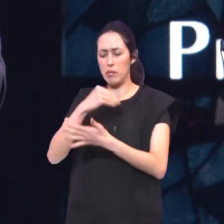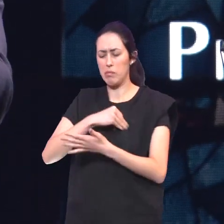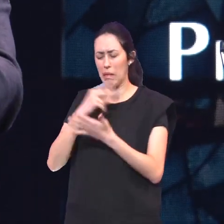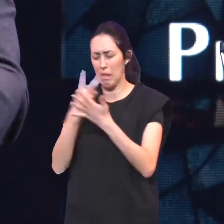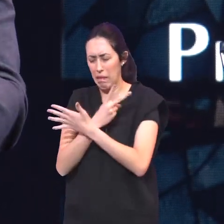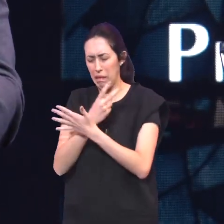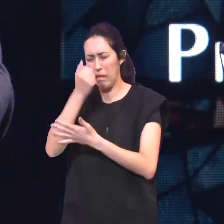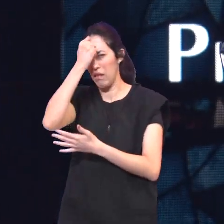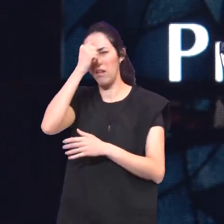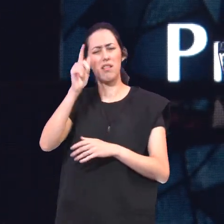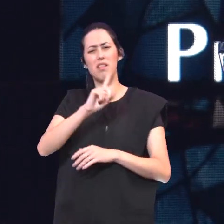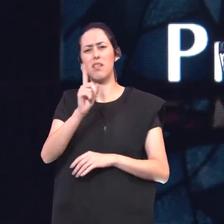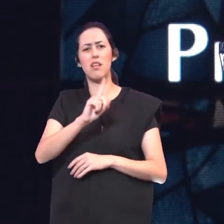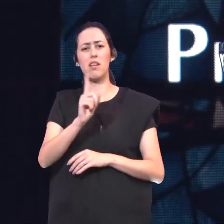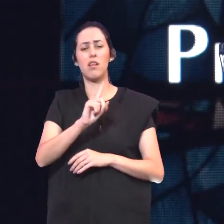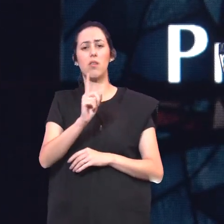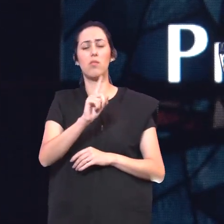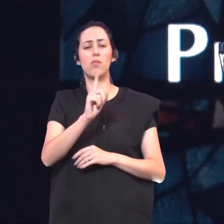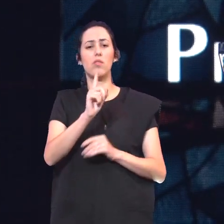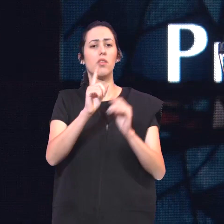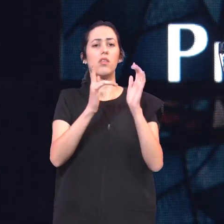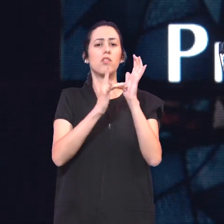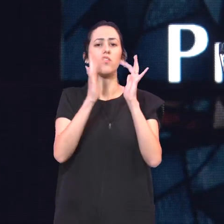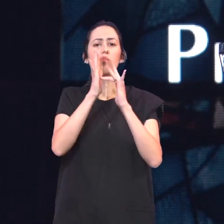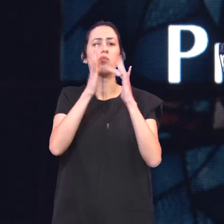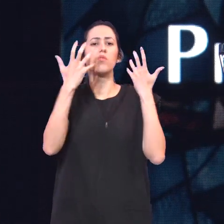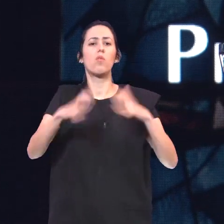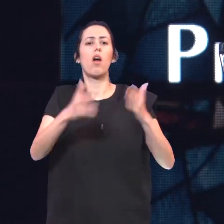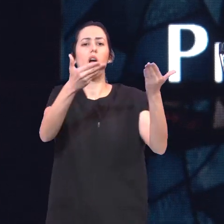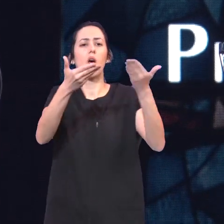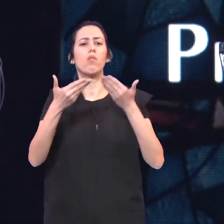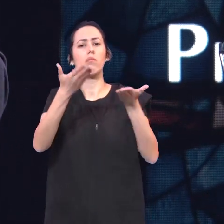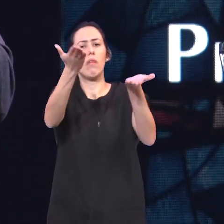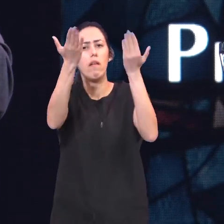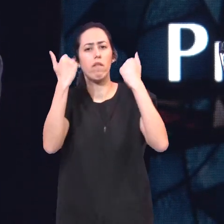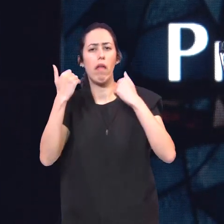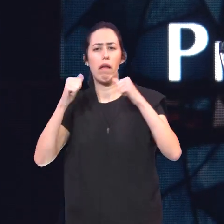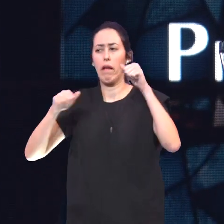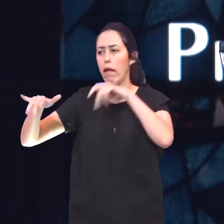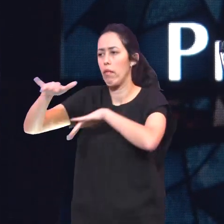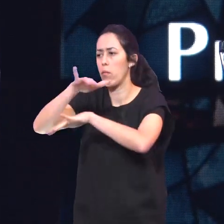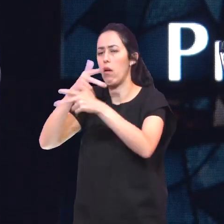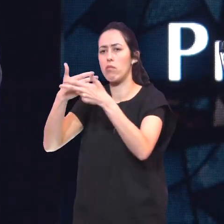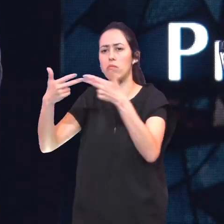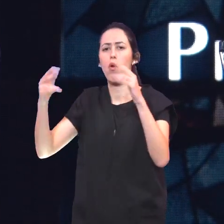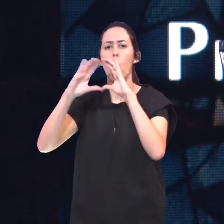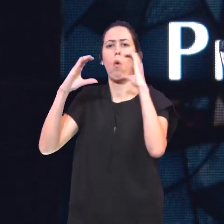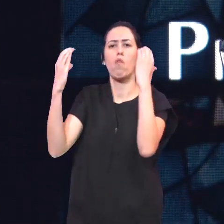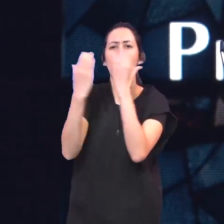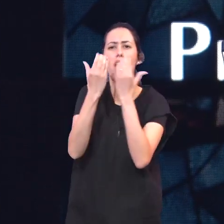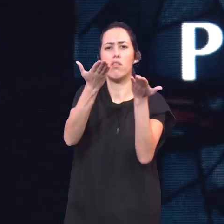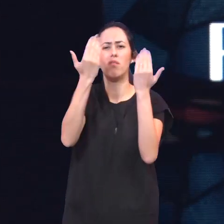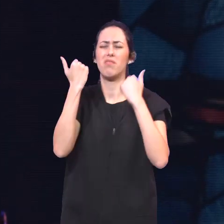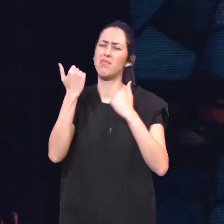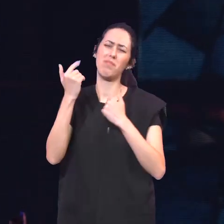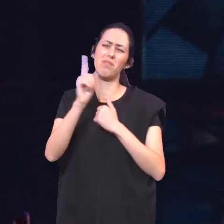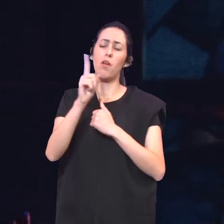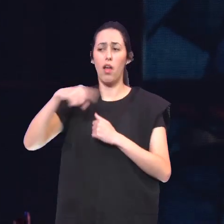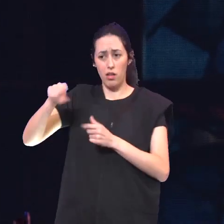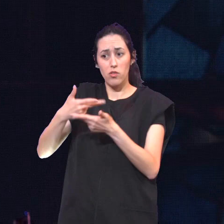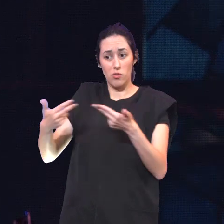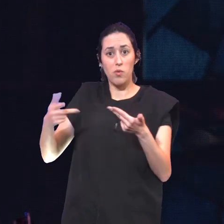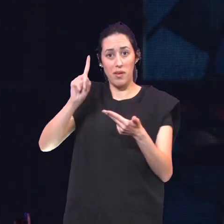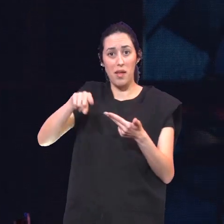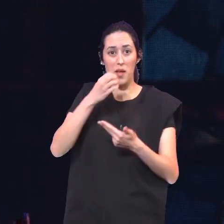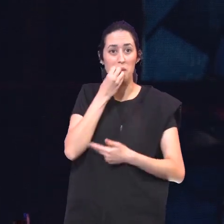para as liturgias Para os rituais Para as conferências Todas essas coisas São boas